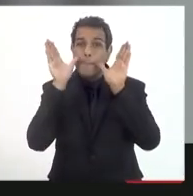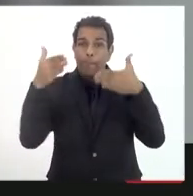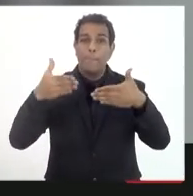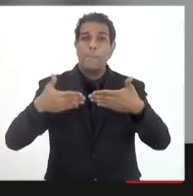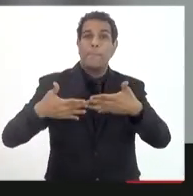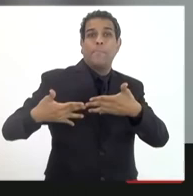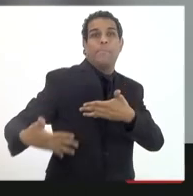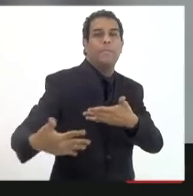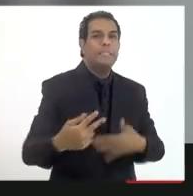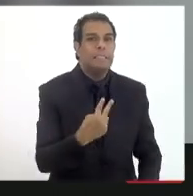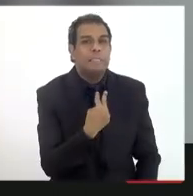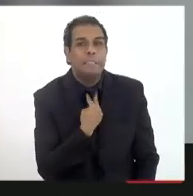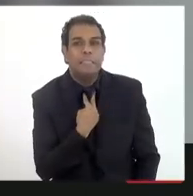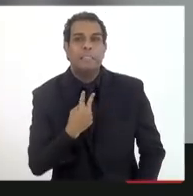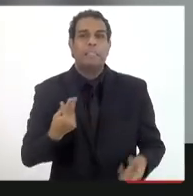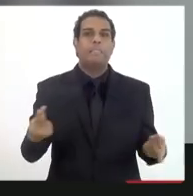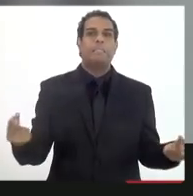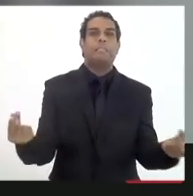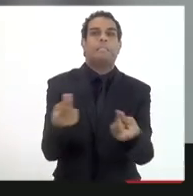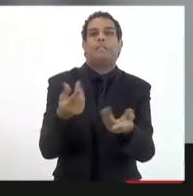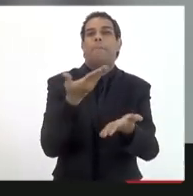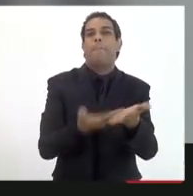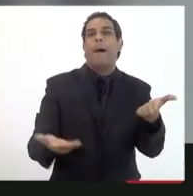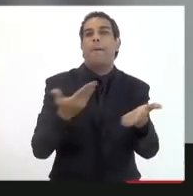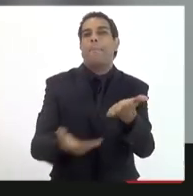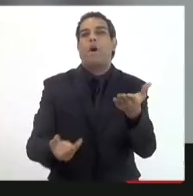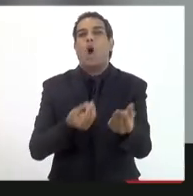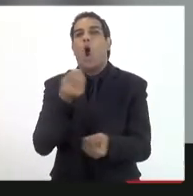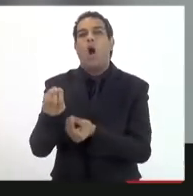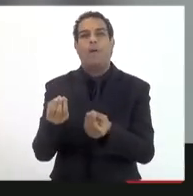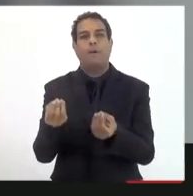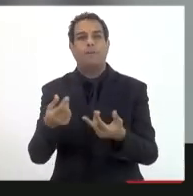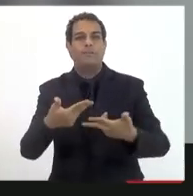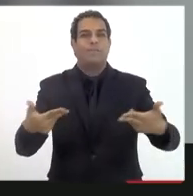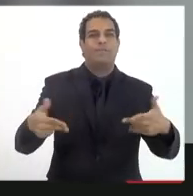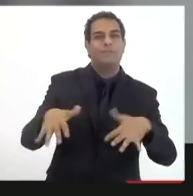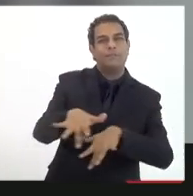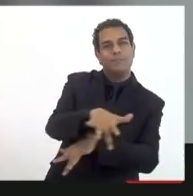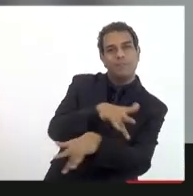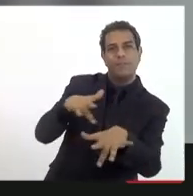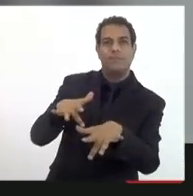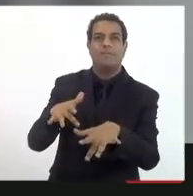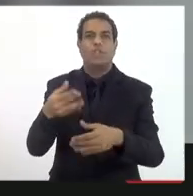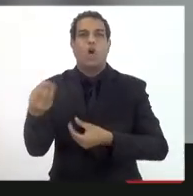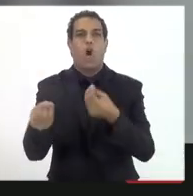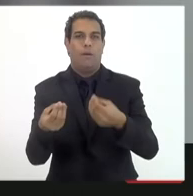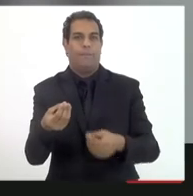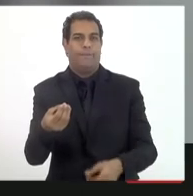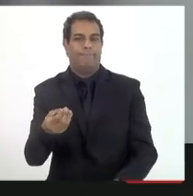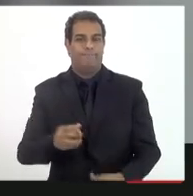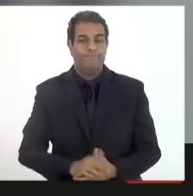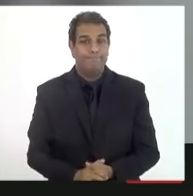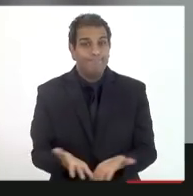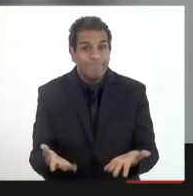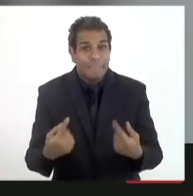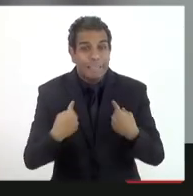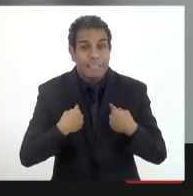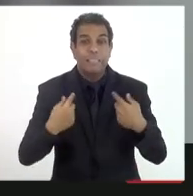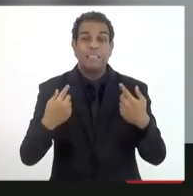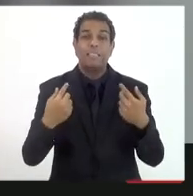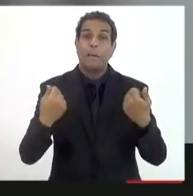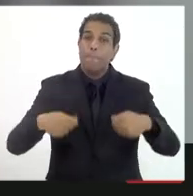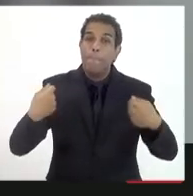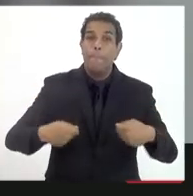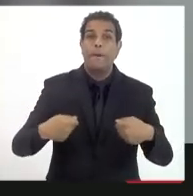prazo ele não pode estar naturalmente submetido às flutuações de governo então esse é elemento que talvez pudesse